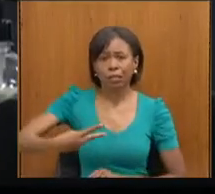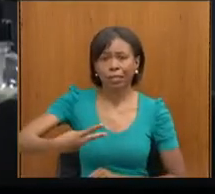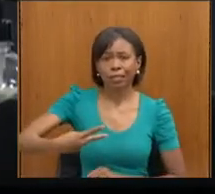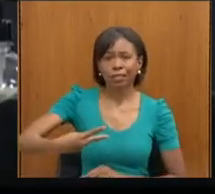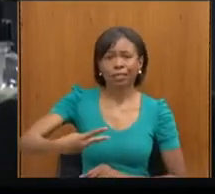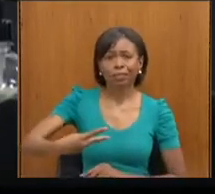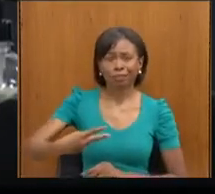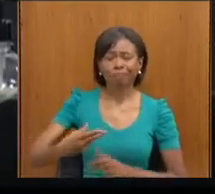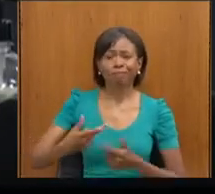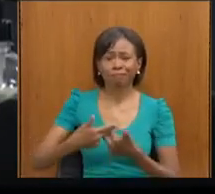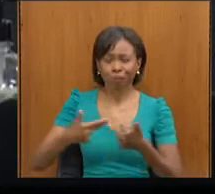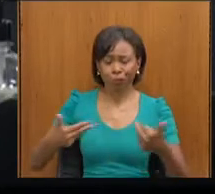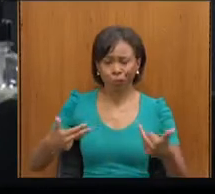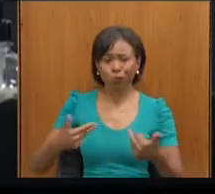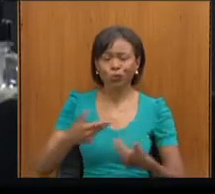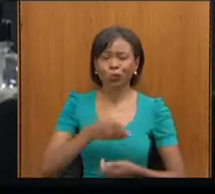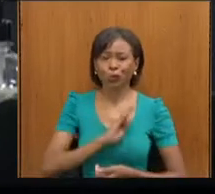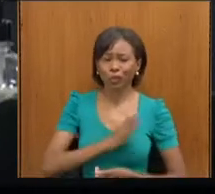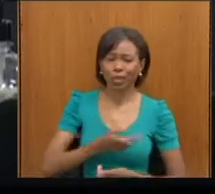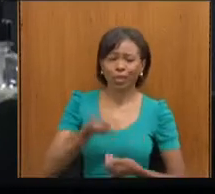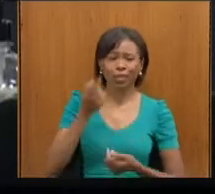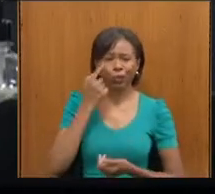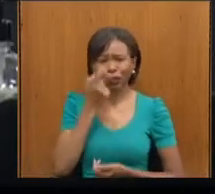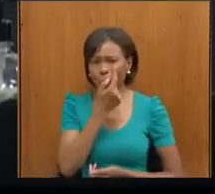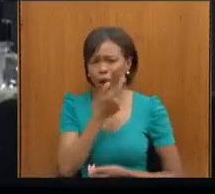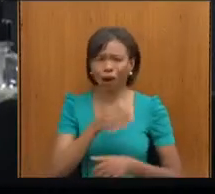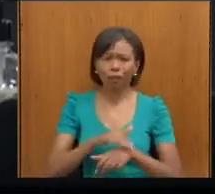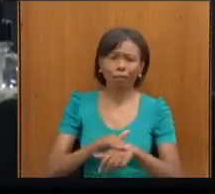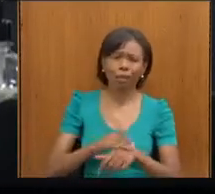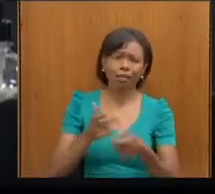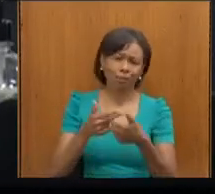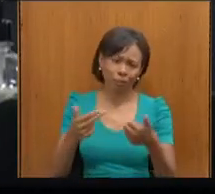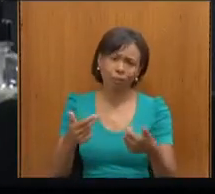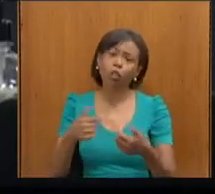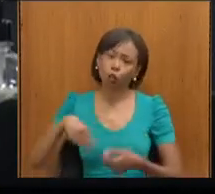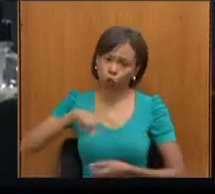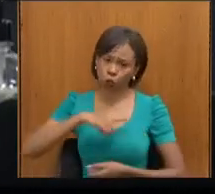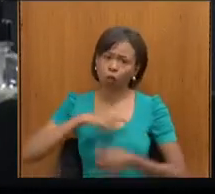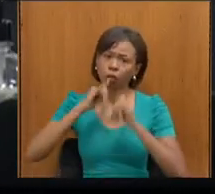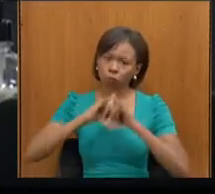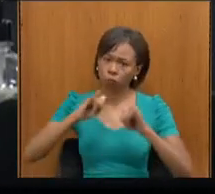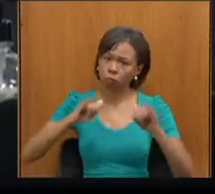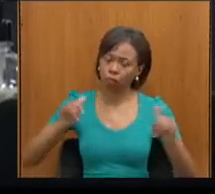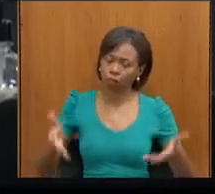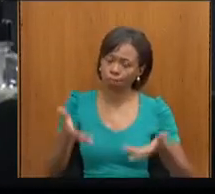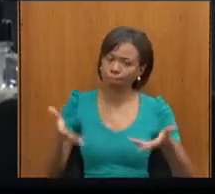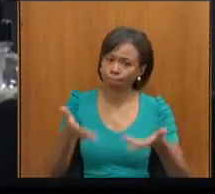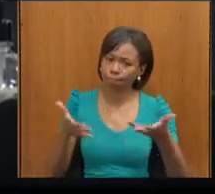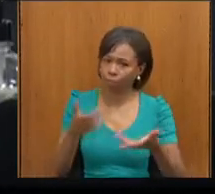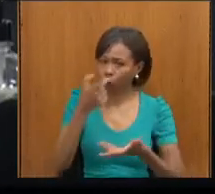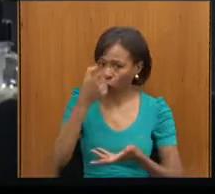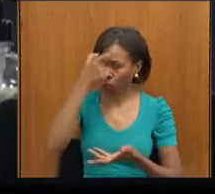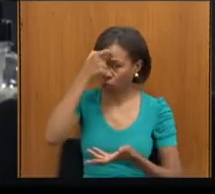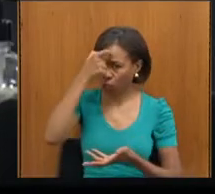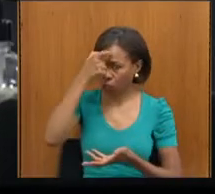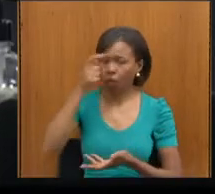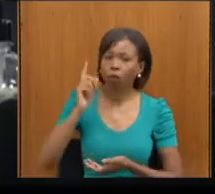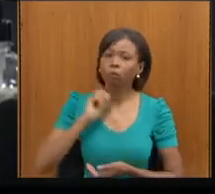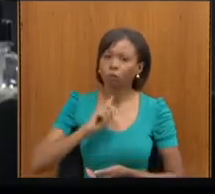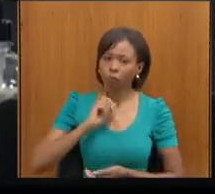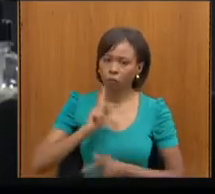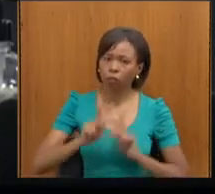fazer sim um trabalho de conscientização para que a gente possa sensibilizar e mobilizar a sociedade mineira